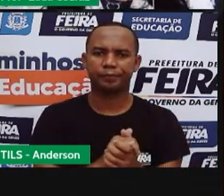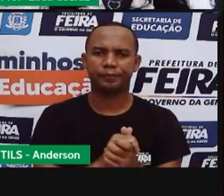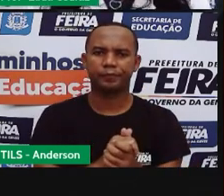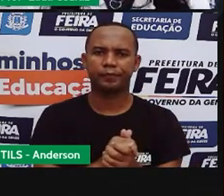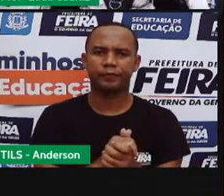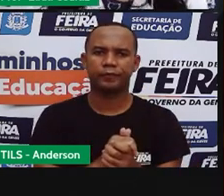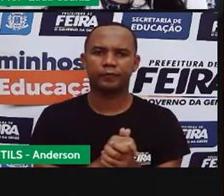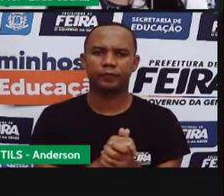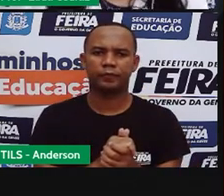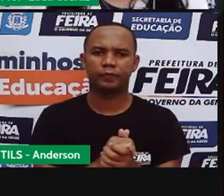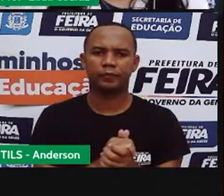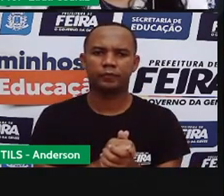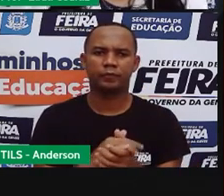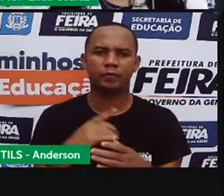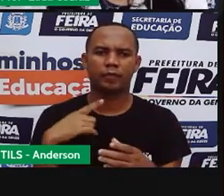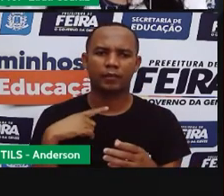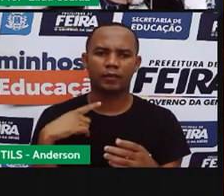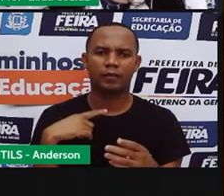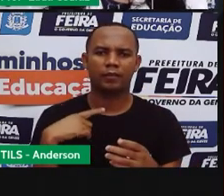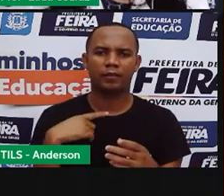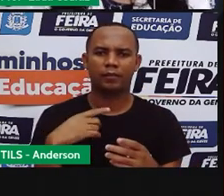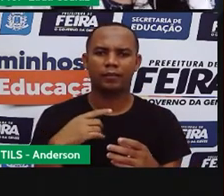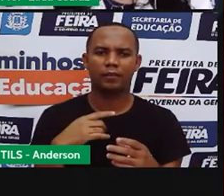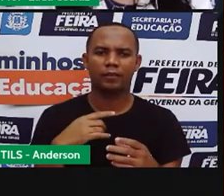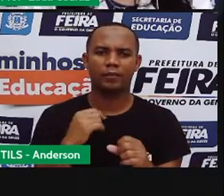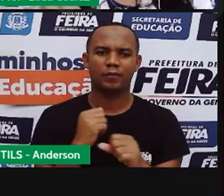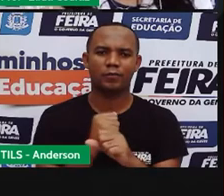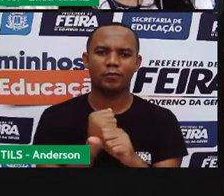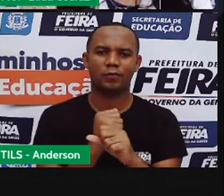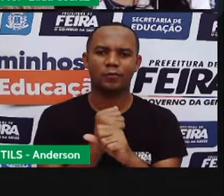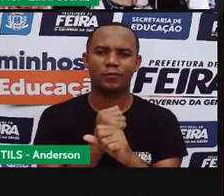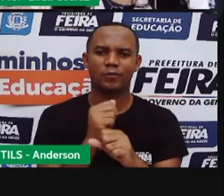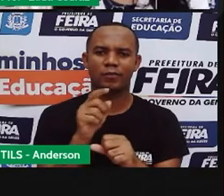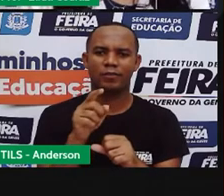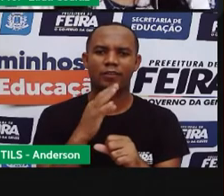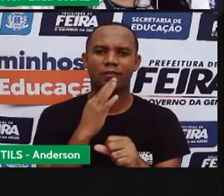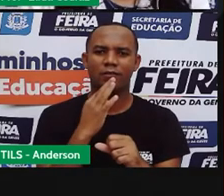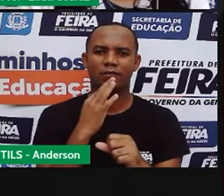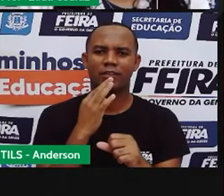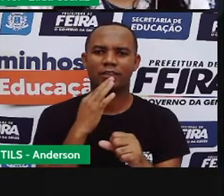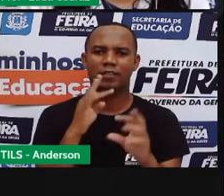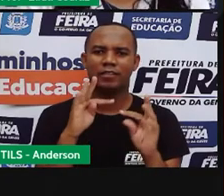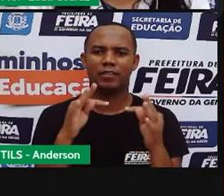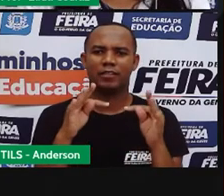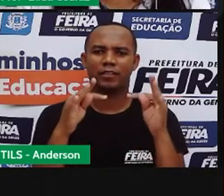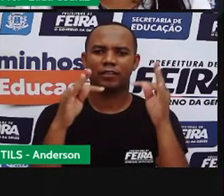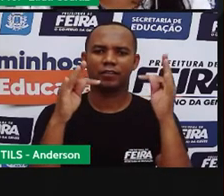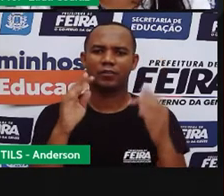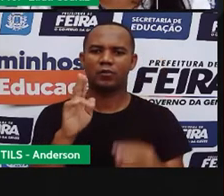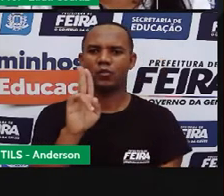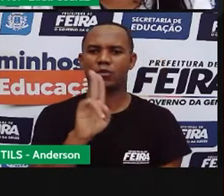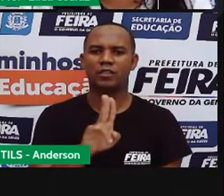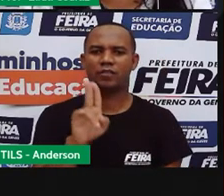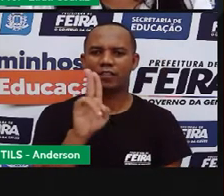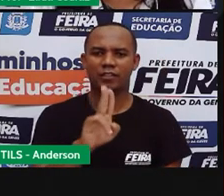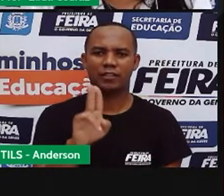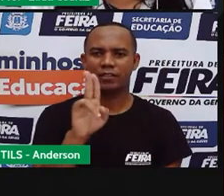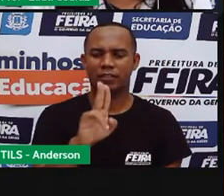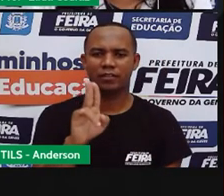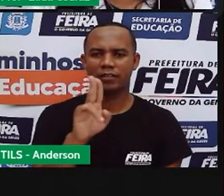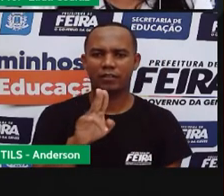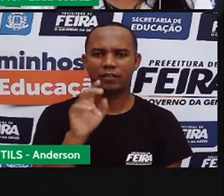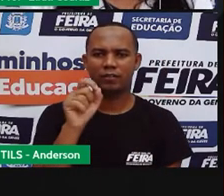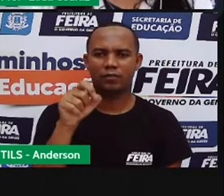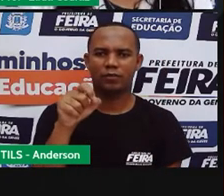Tem um projeto chamado Construção da Manhã, do Centro de Tecnologia da Universidade Tecnológica de